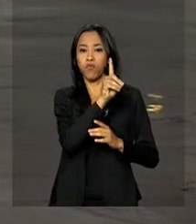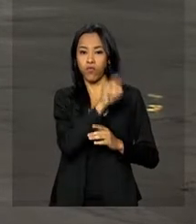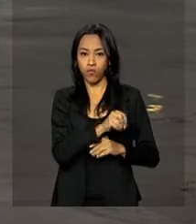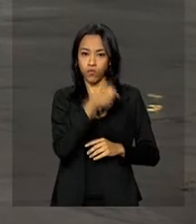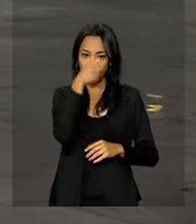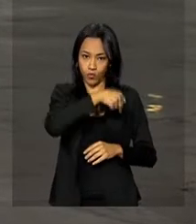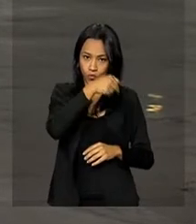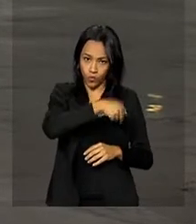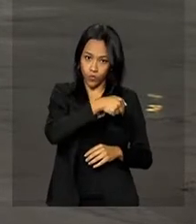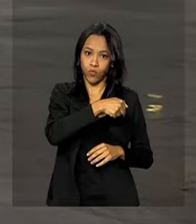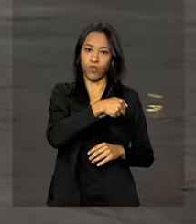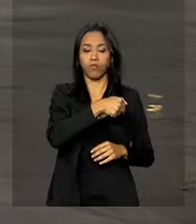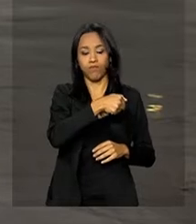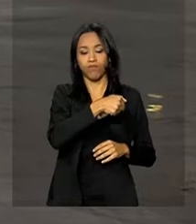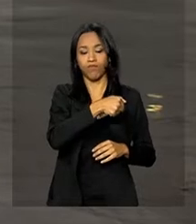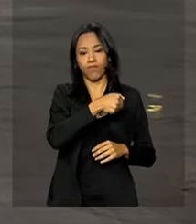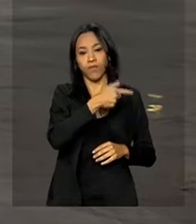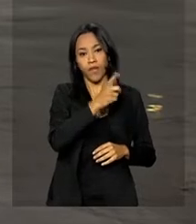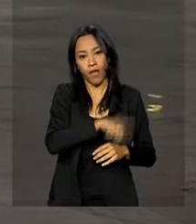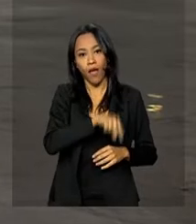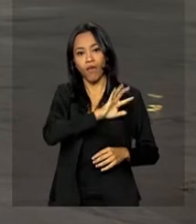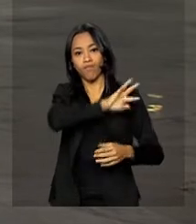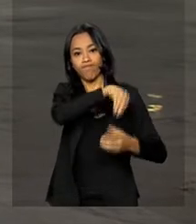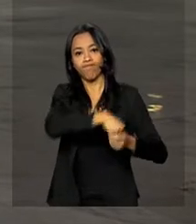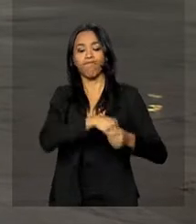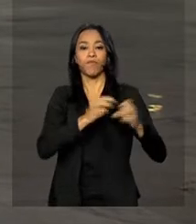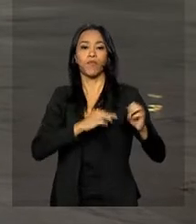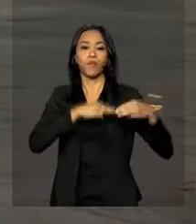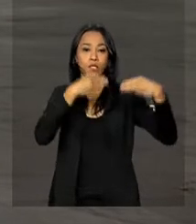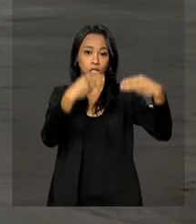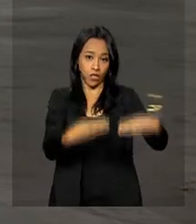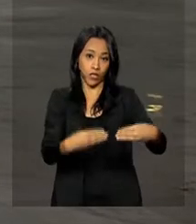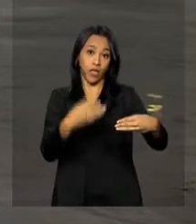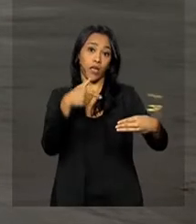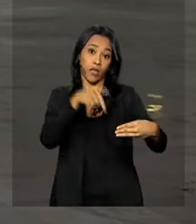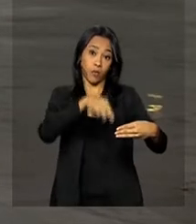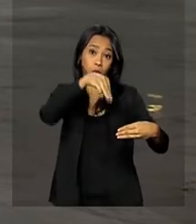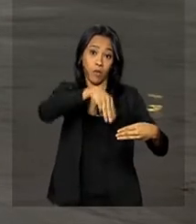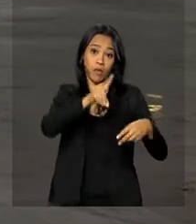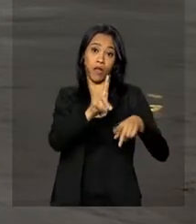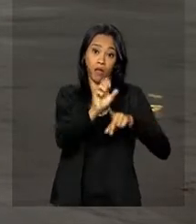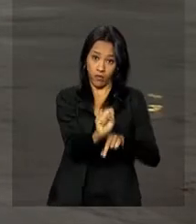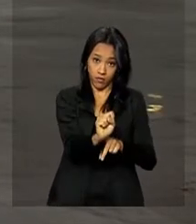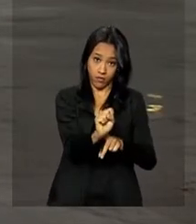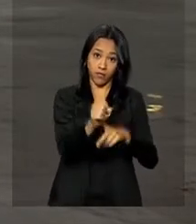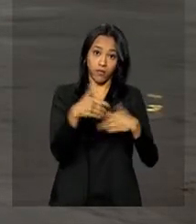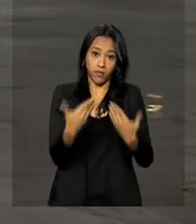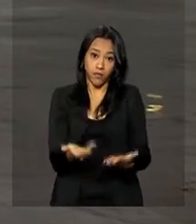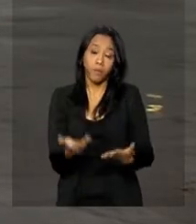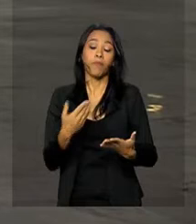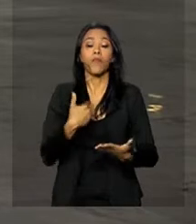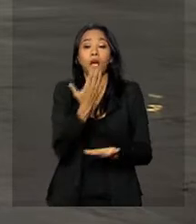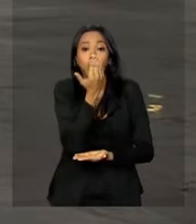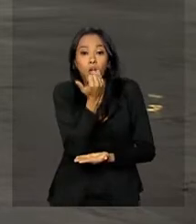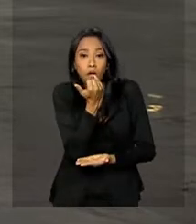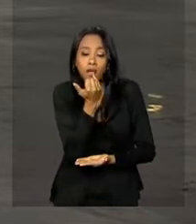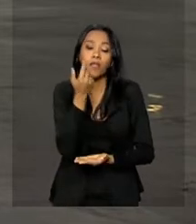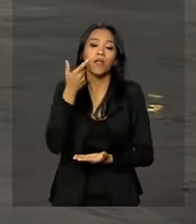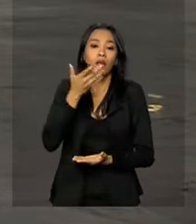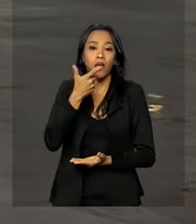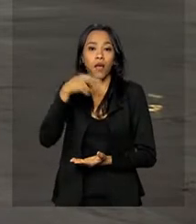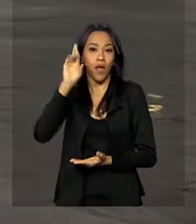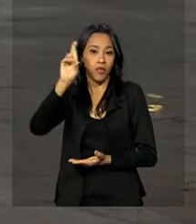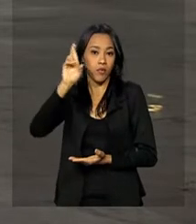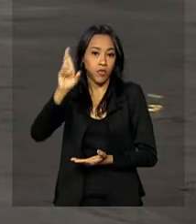situações de calamidades do Ministério do Desenvolvimento Social. A alimentação vai ficar por conta